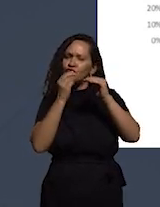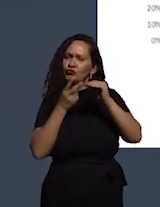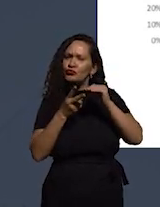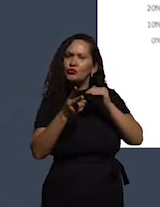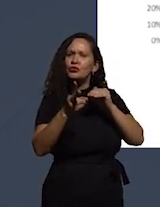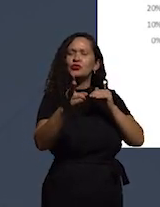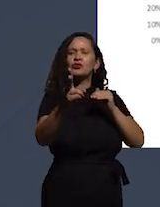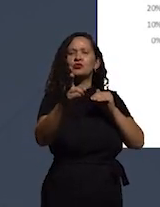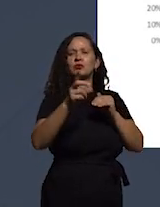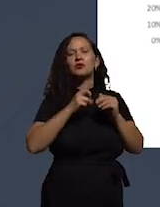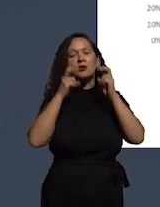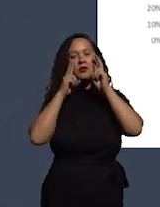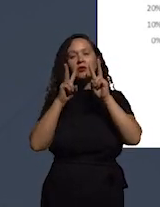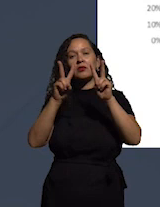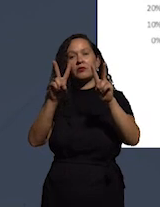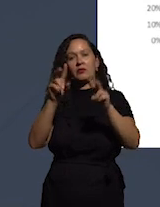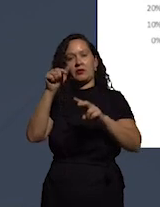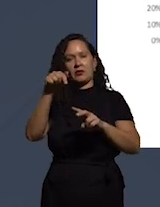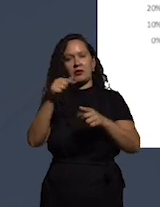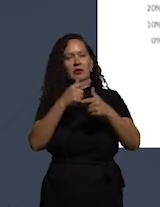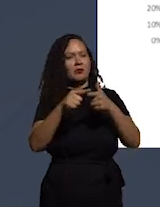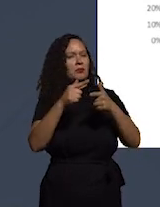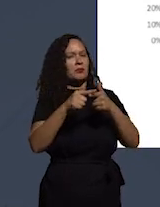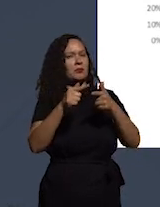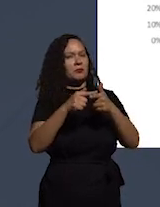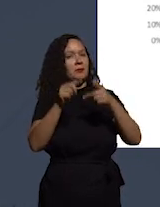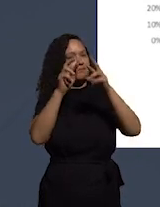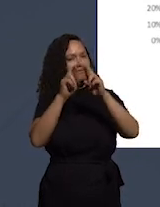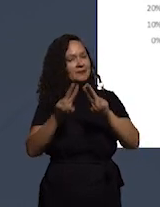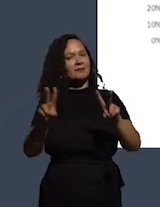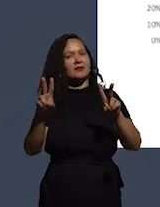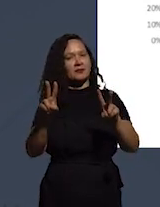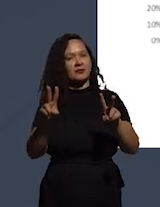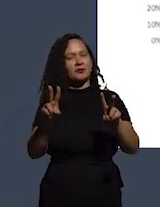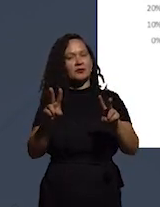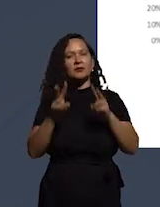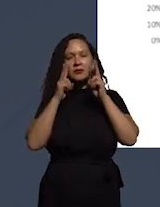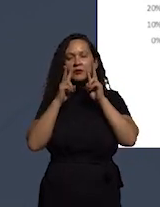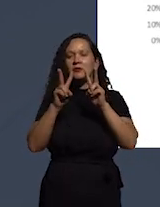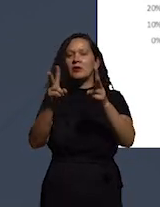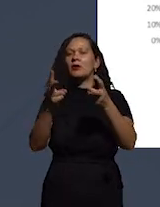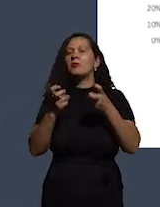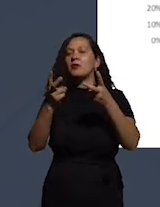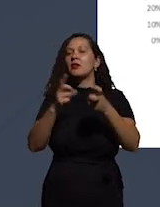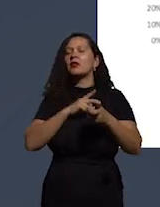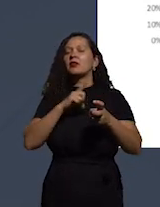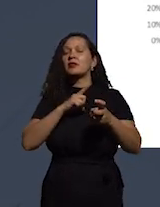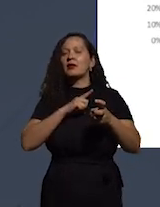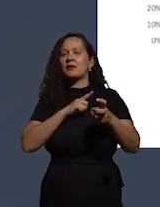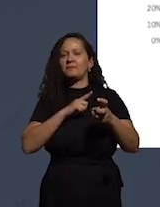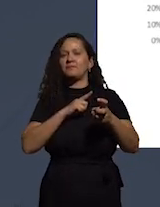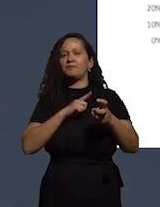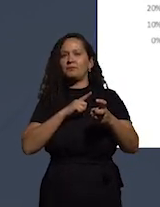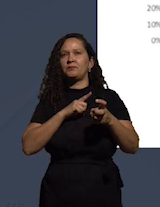O que vocês estão vendo aqui é uma situação completamente diferente. Vocês veem que existe na coluna